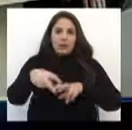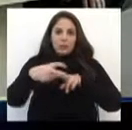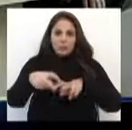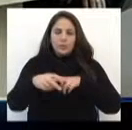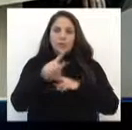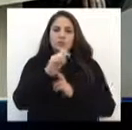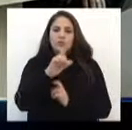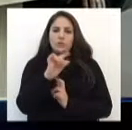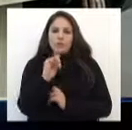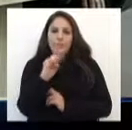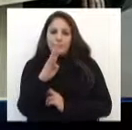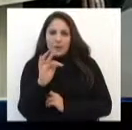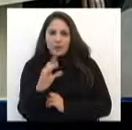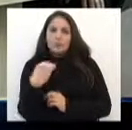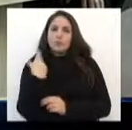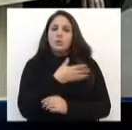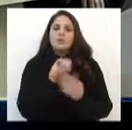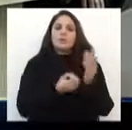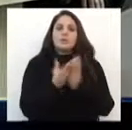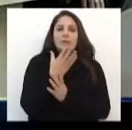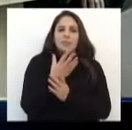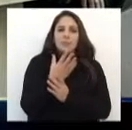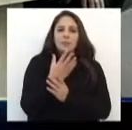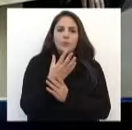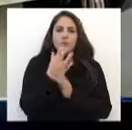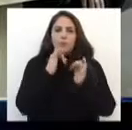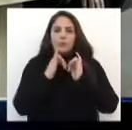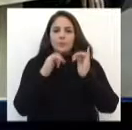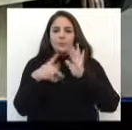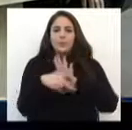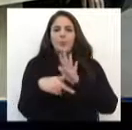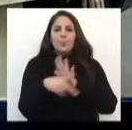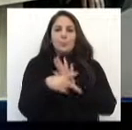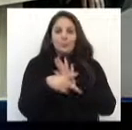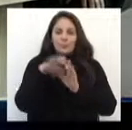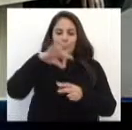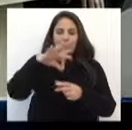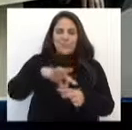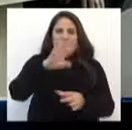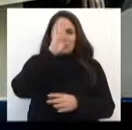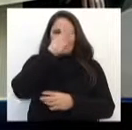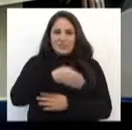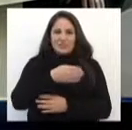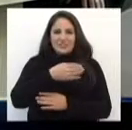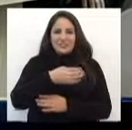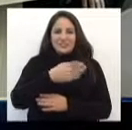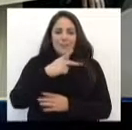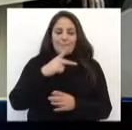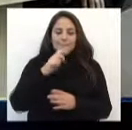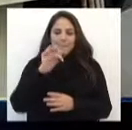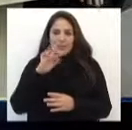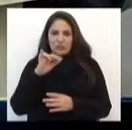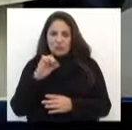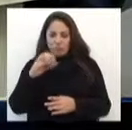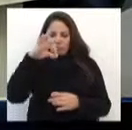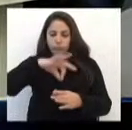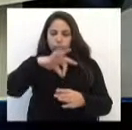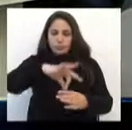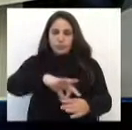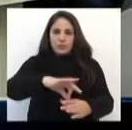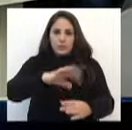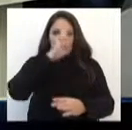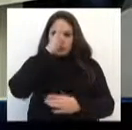deixou, a gente fundou o jornal do plantio direto. Foi uma iniciativa lá no final dos anos 80,